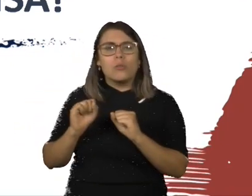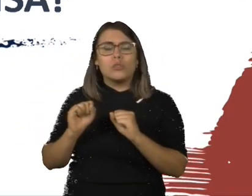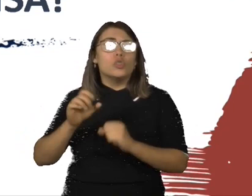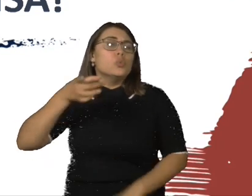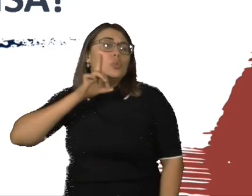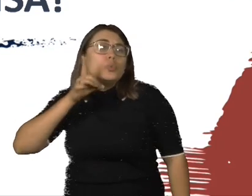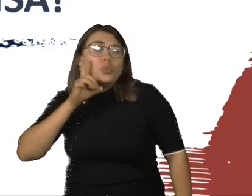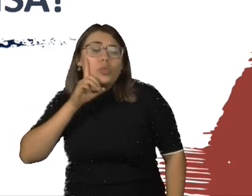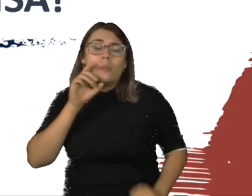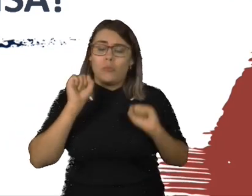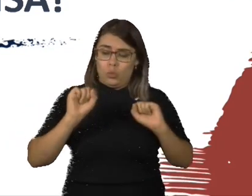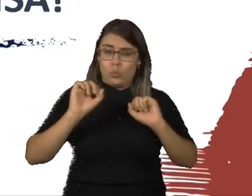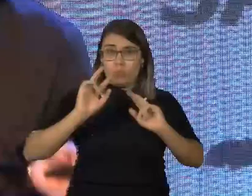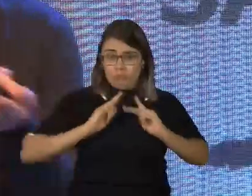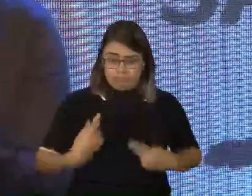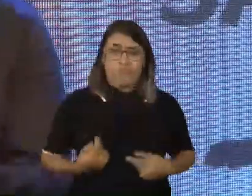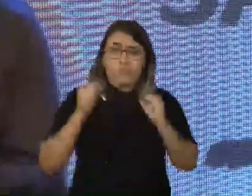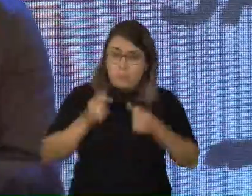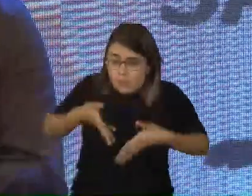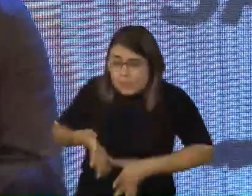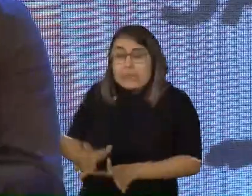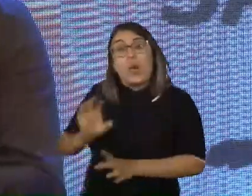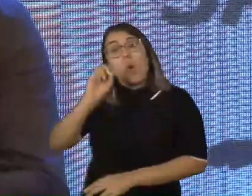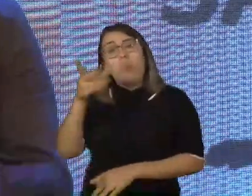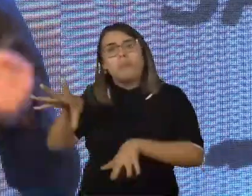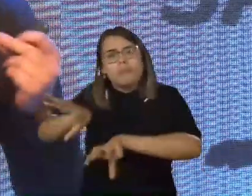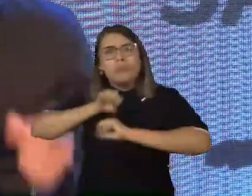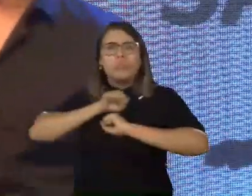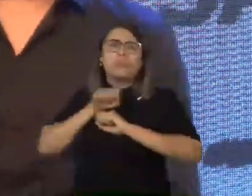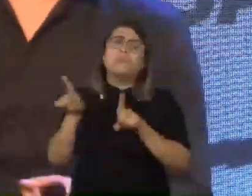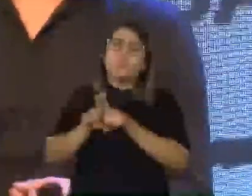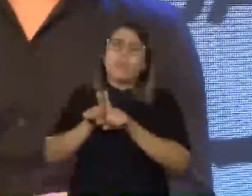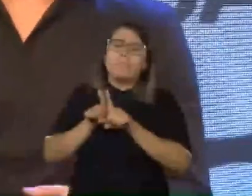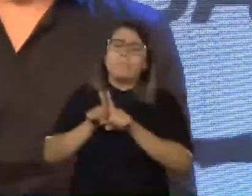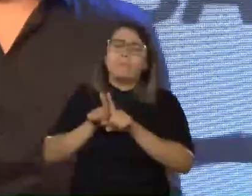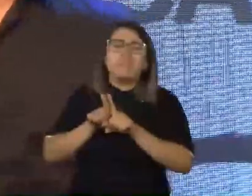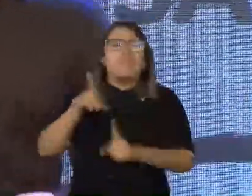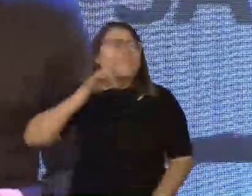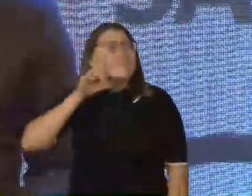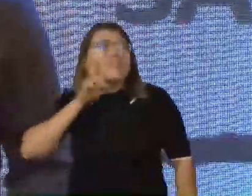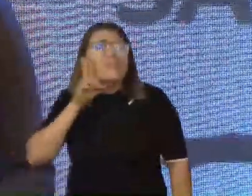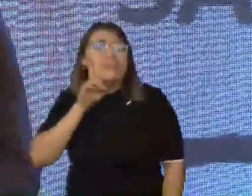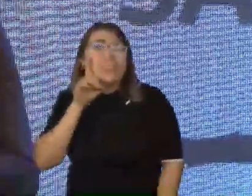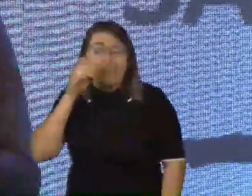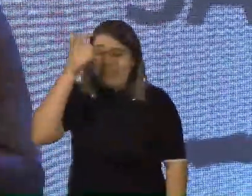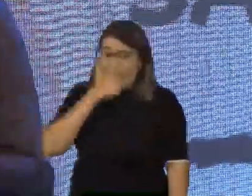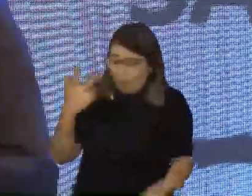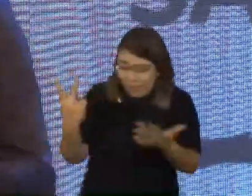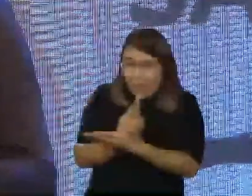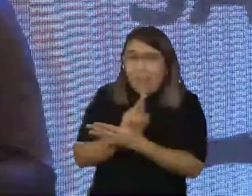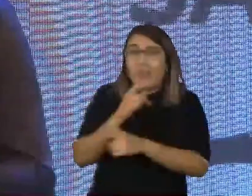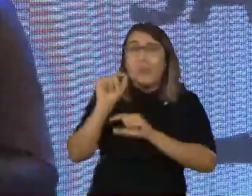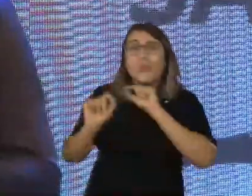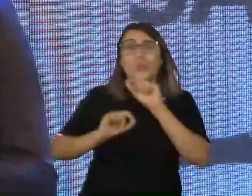nossa espécie homo sapiens, que você nasce ou adquire ao longo da sua vida. Várias vezes eu me peguei falando de forma equivocada